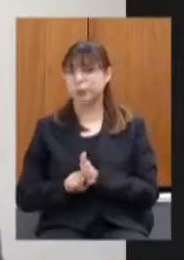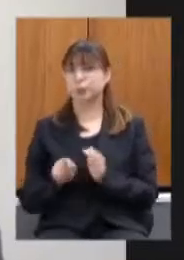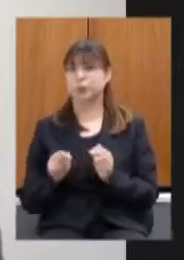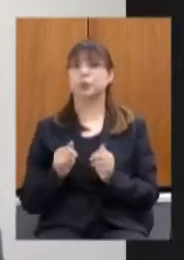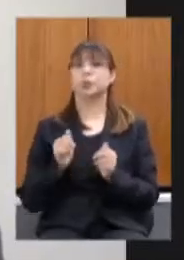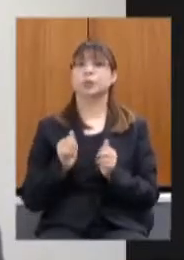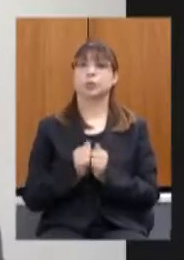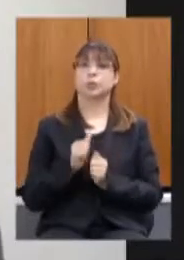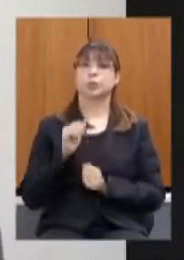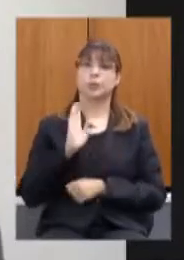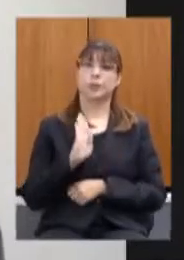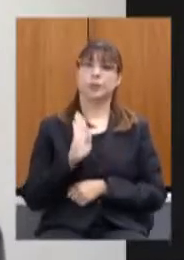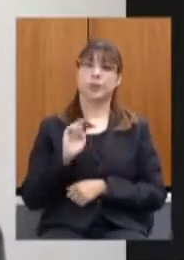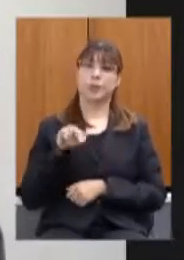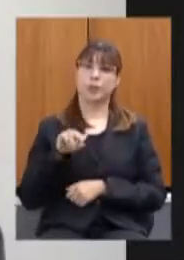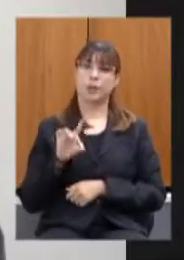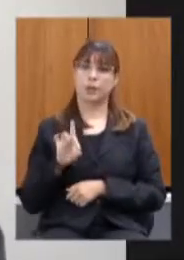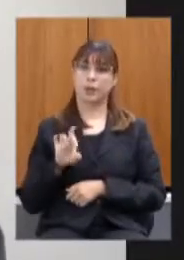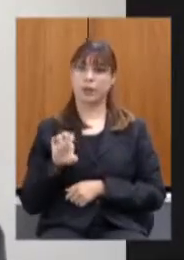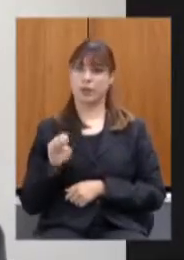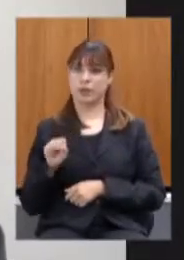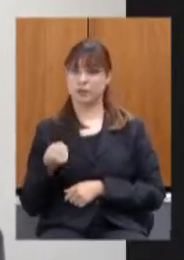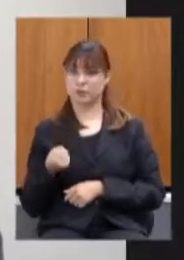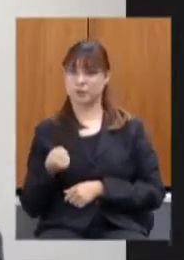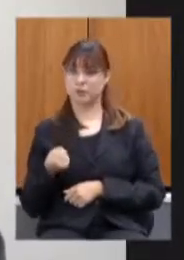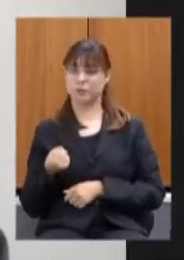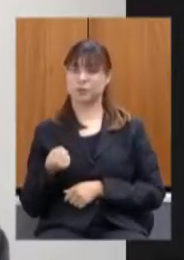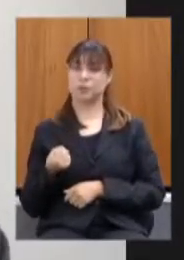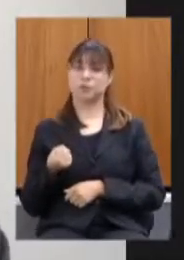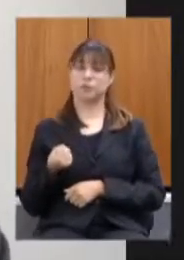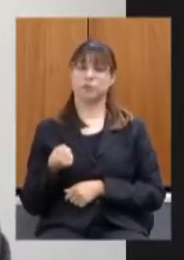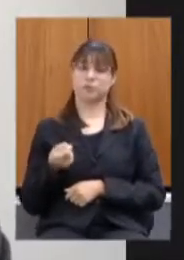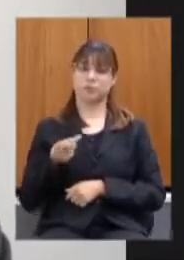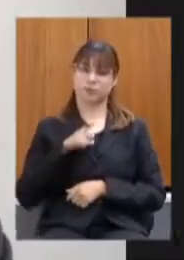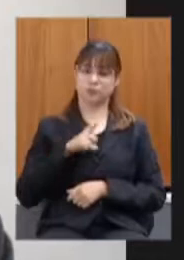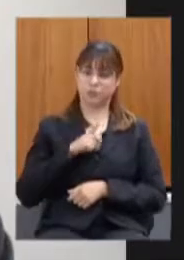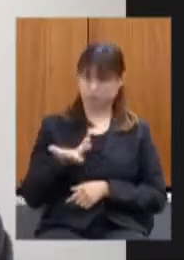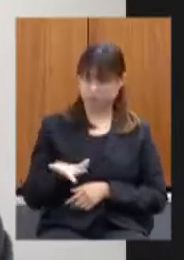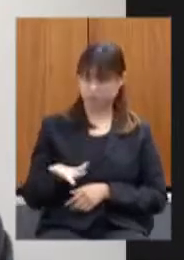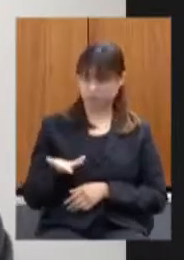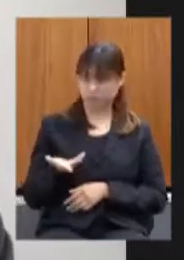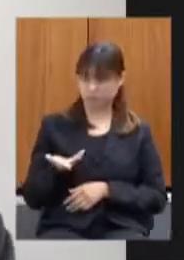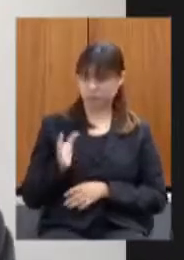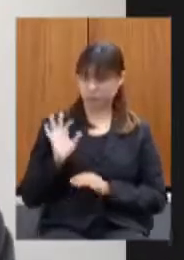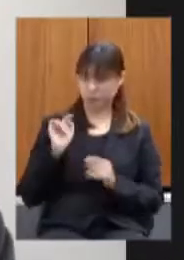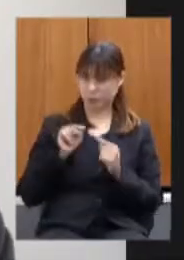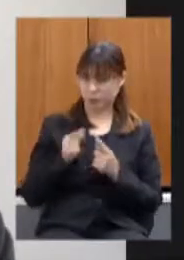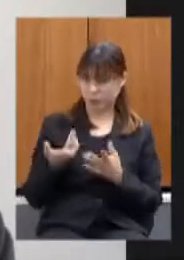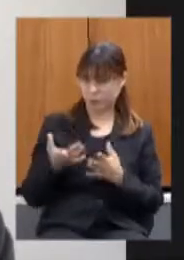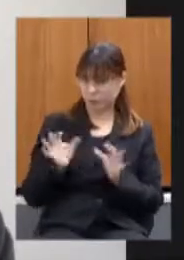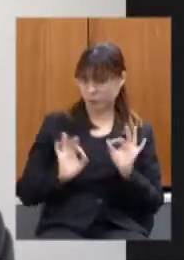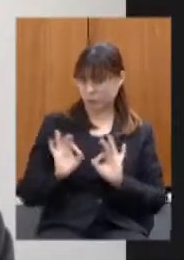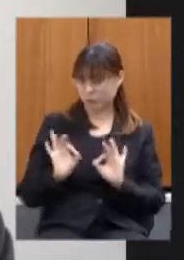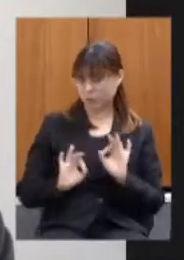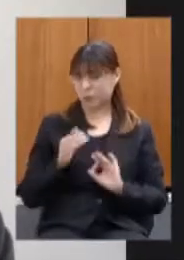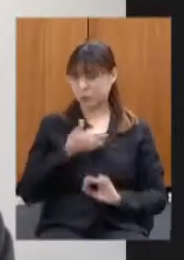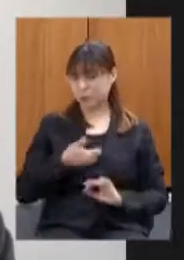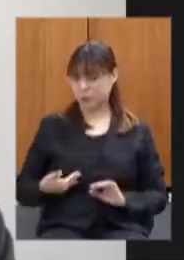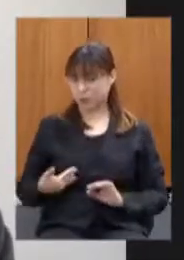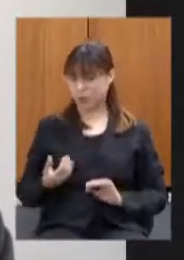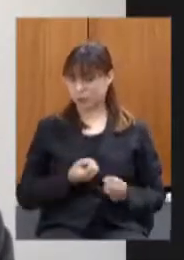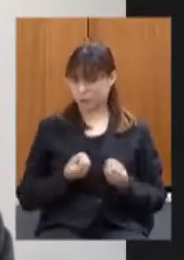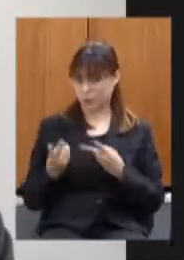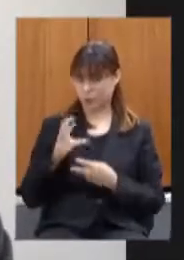se o interesse está na cartilha na pauta do governo a questão da privatização da